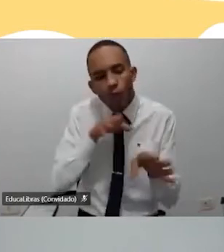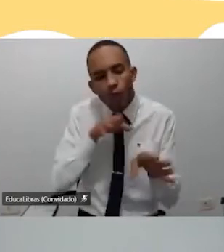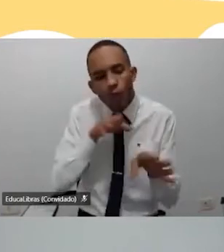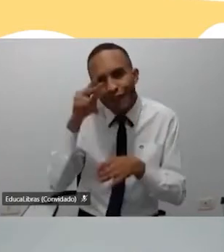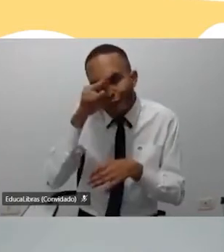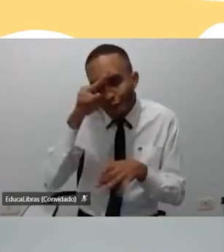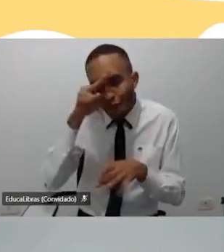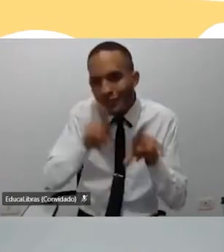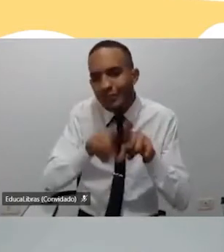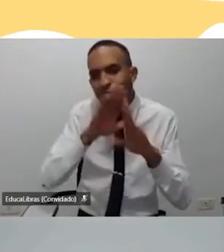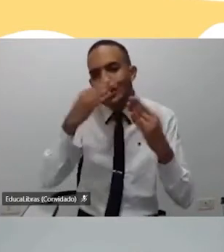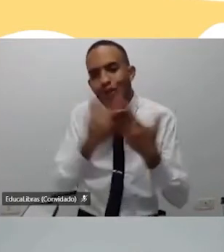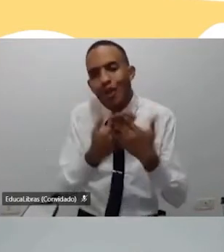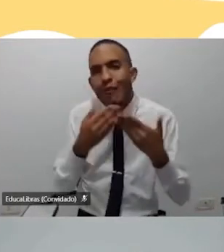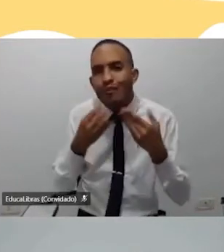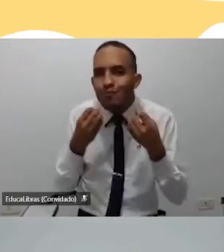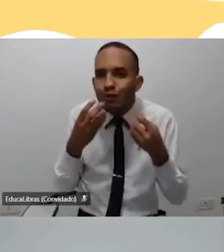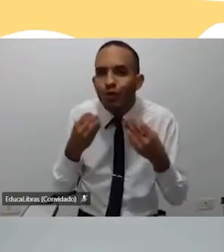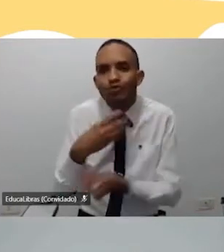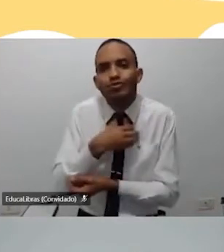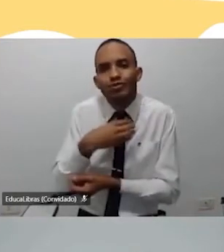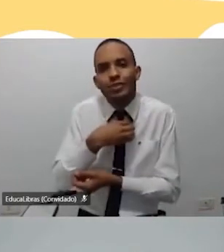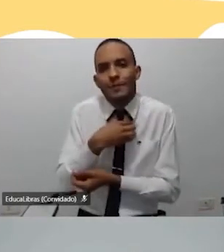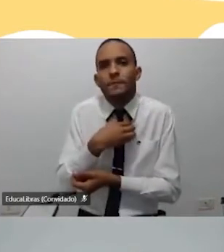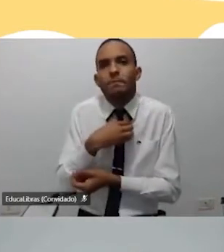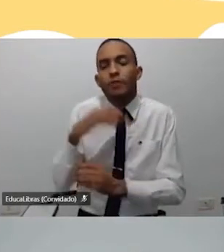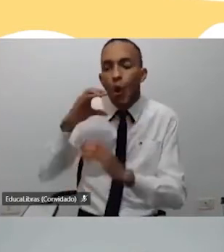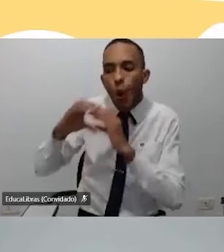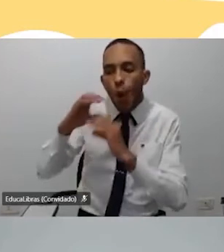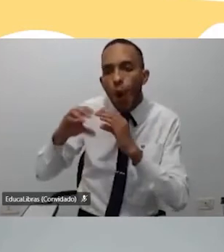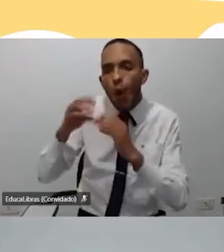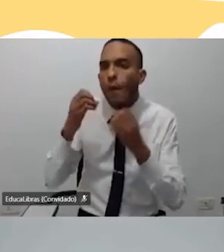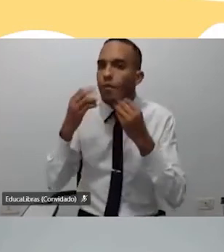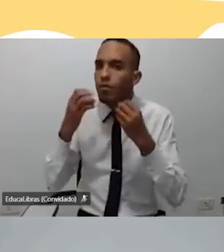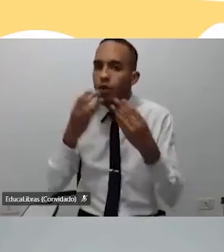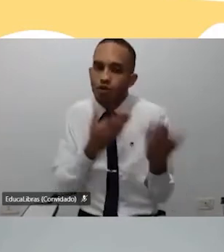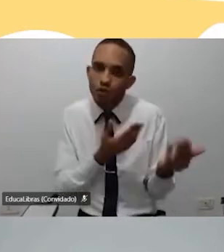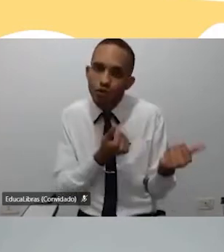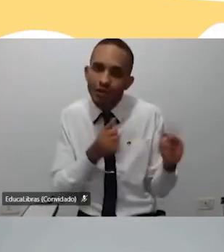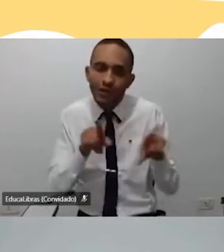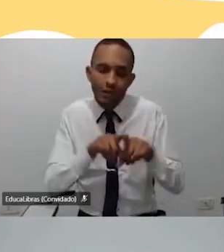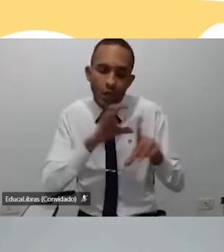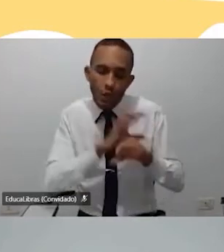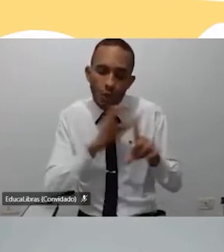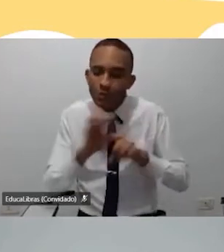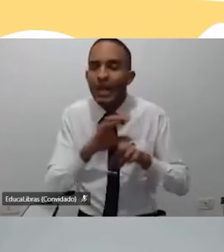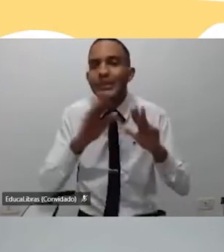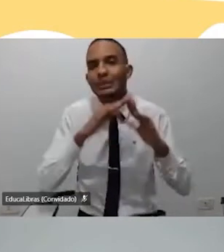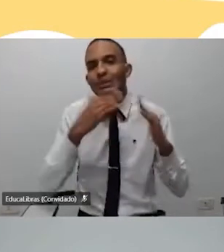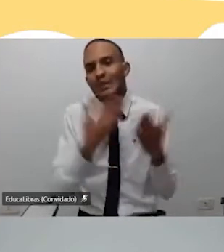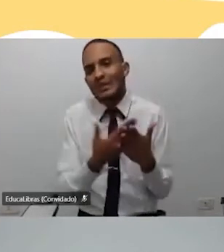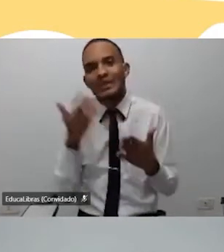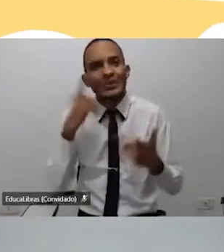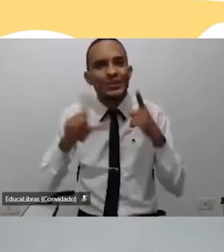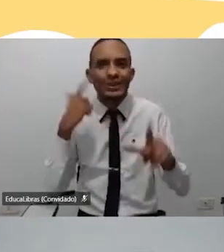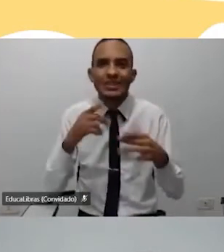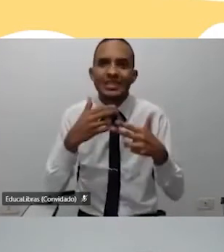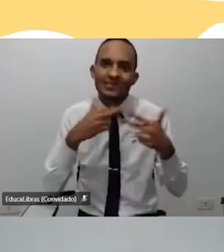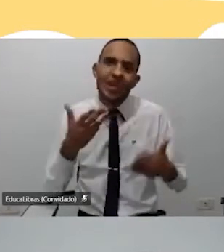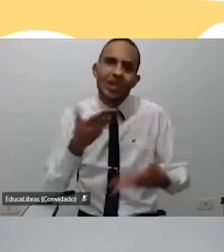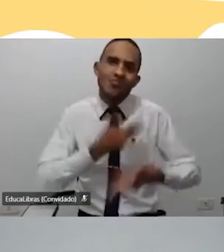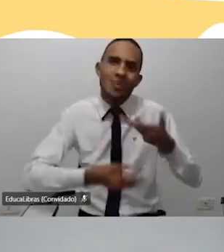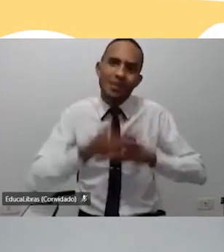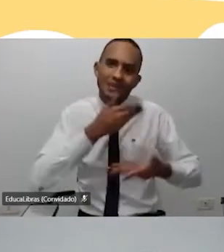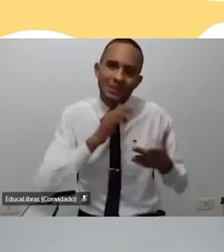fortes e a escola anda muito bem, ela tem super a comunicação com os jovens e a comunidade escolar, que também ganha muito com essa participação.